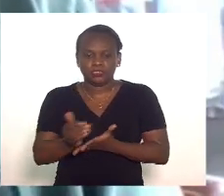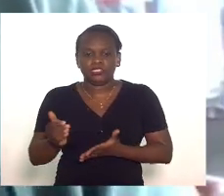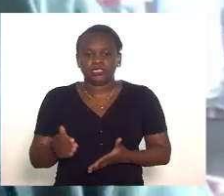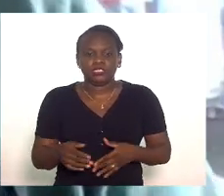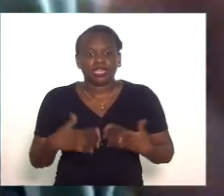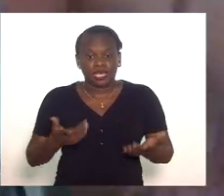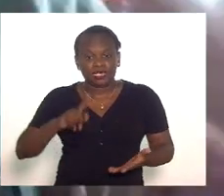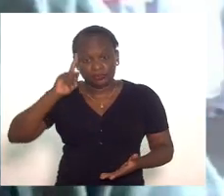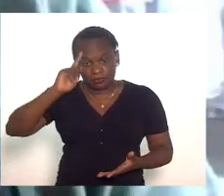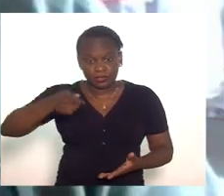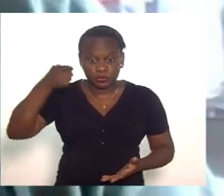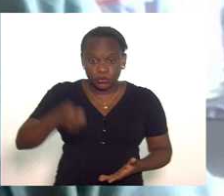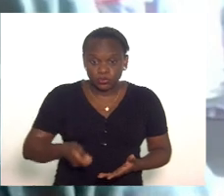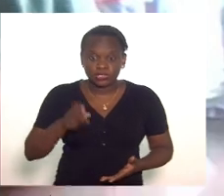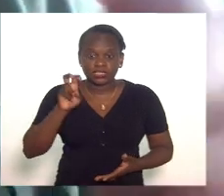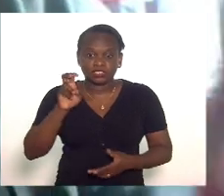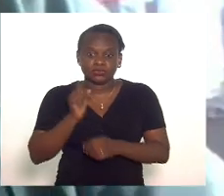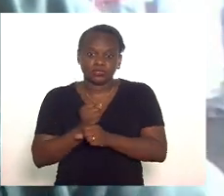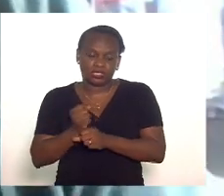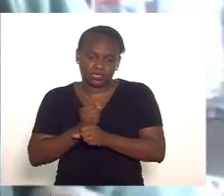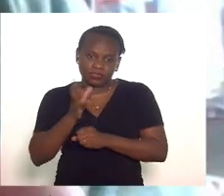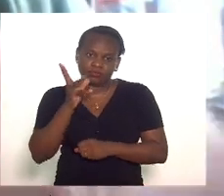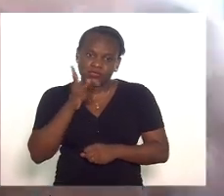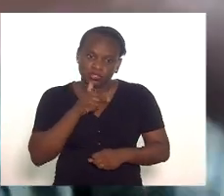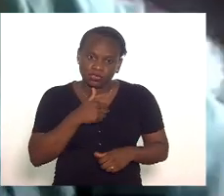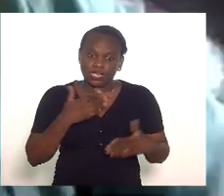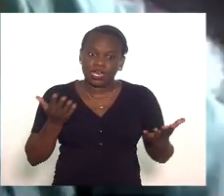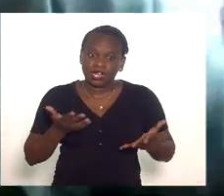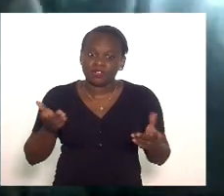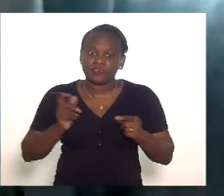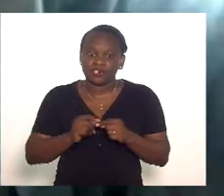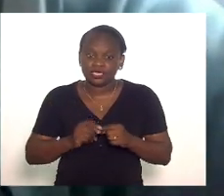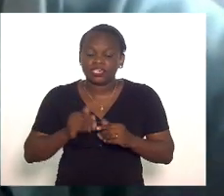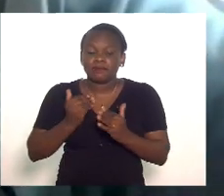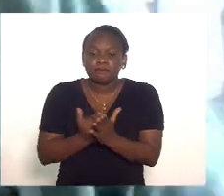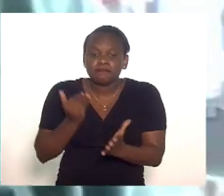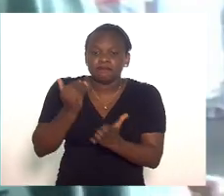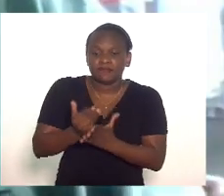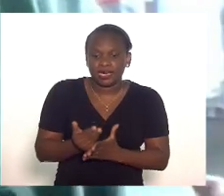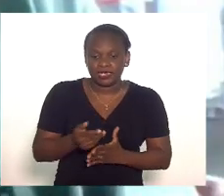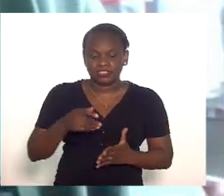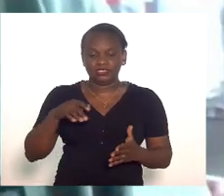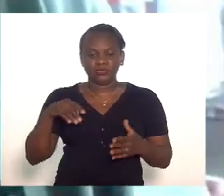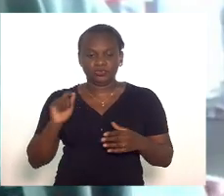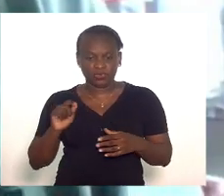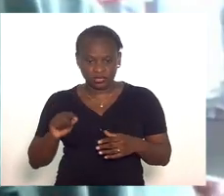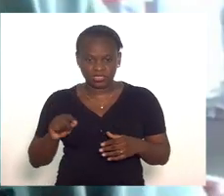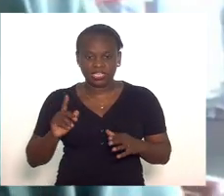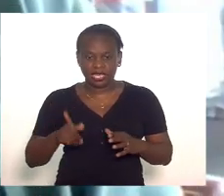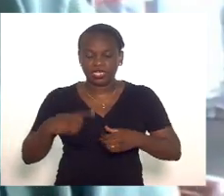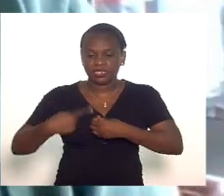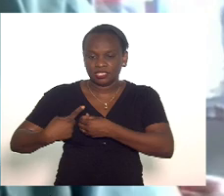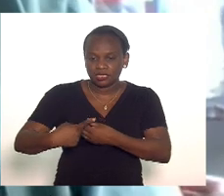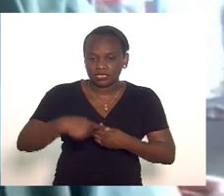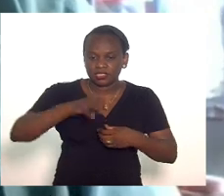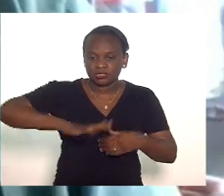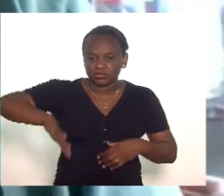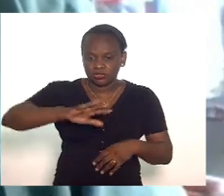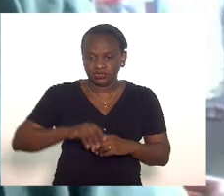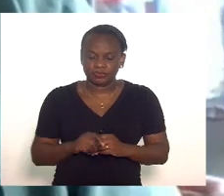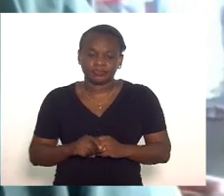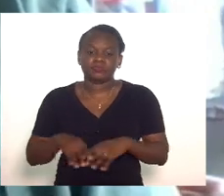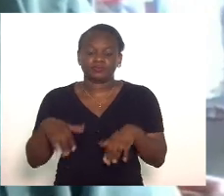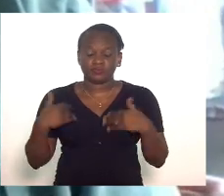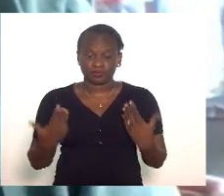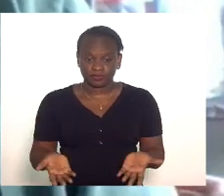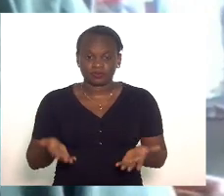um cumpras que durou cinco anos e agora a gente já está fazendo o passo além do cumpras que é a interiorização portanto